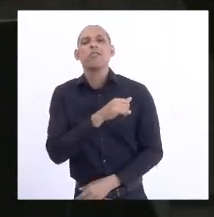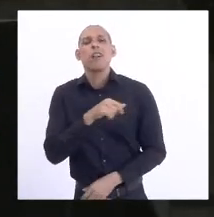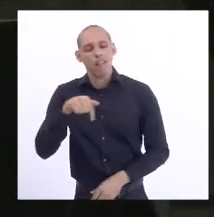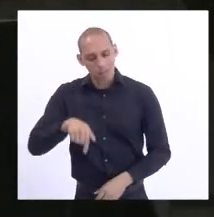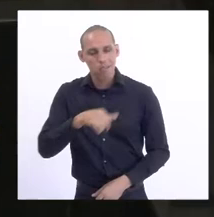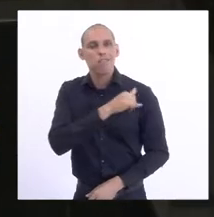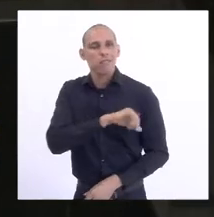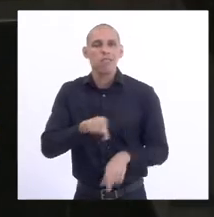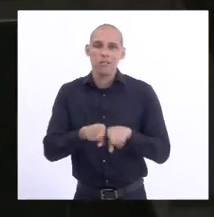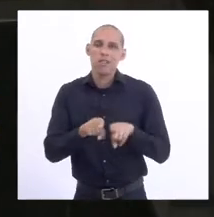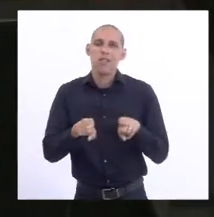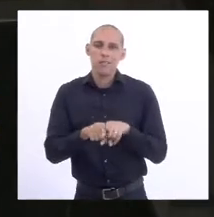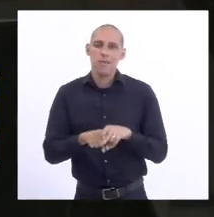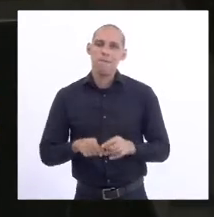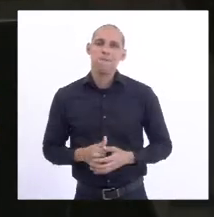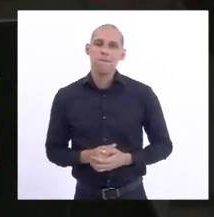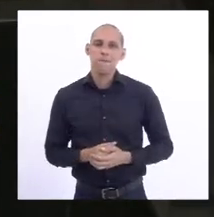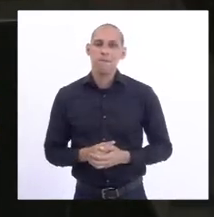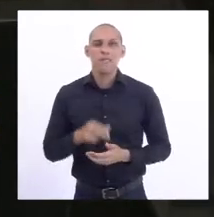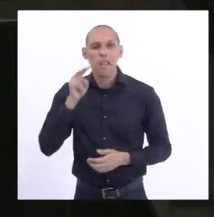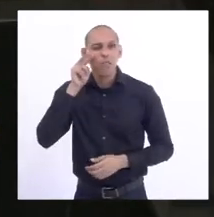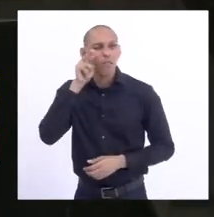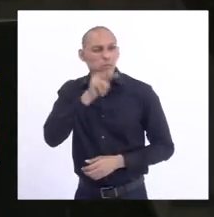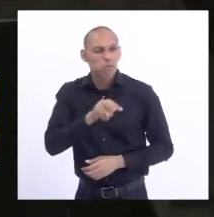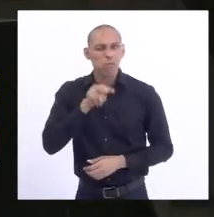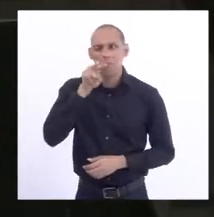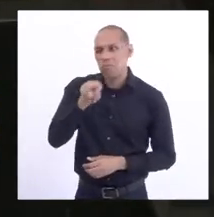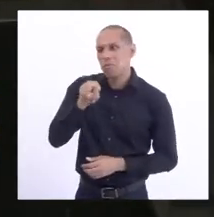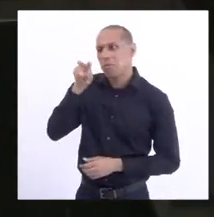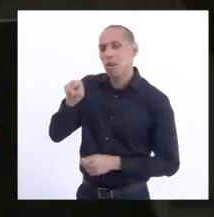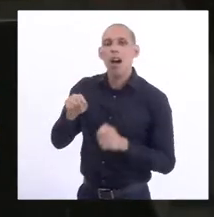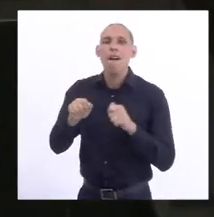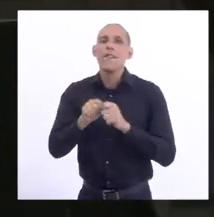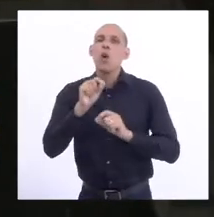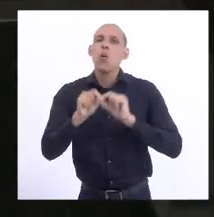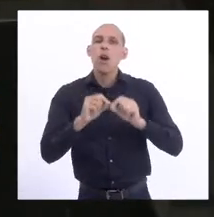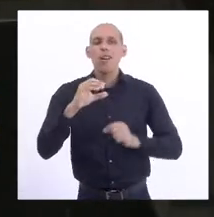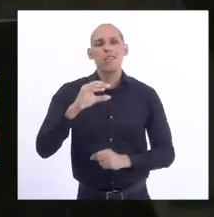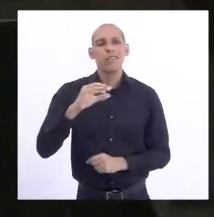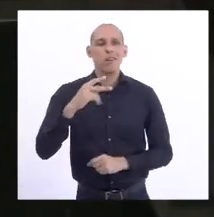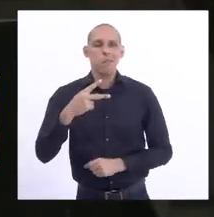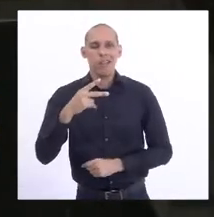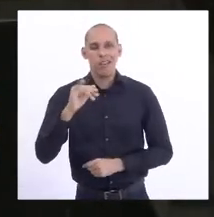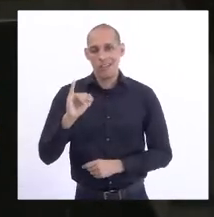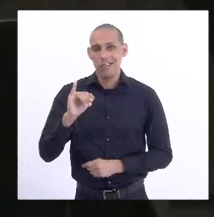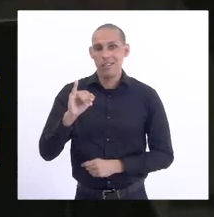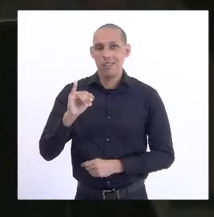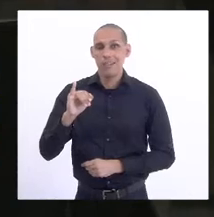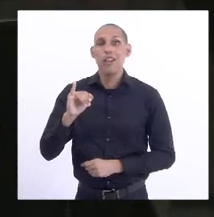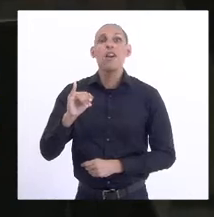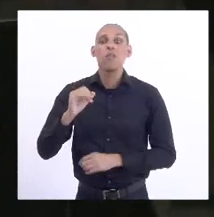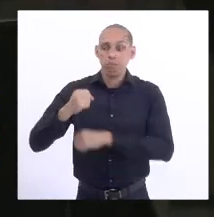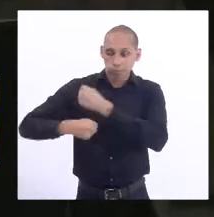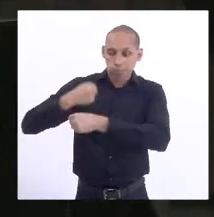serrana. Assisti, fizemos CPI na tragédia de 2011.